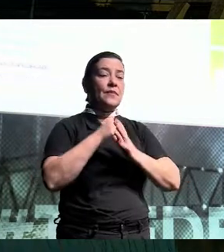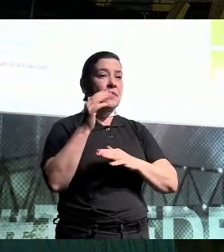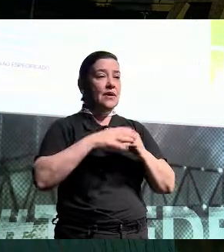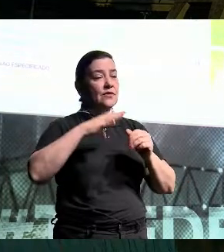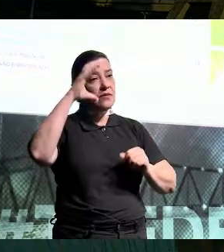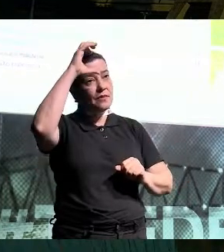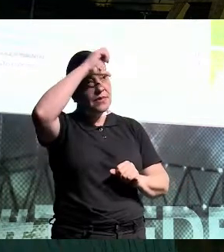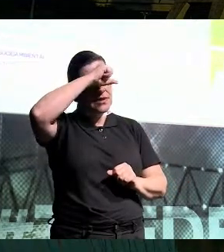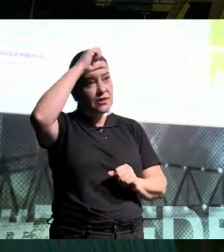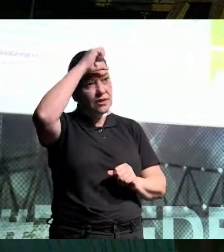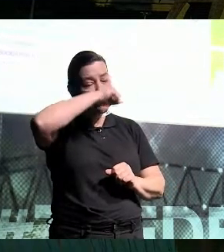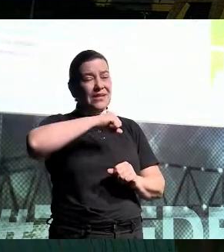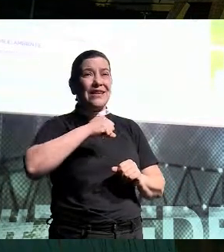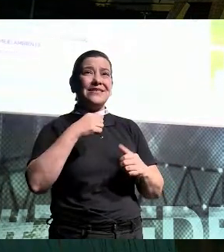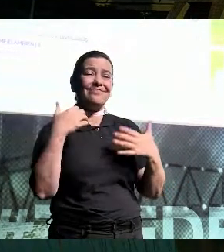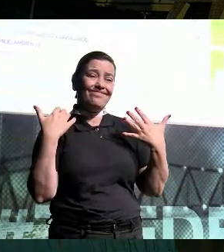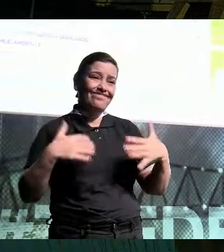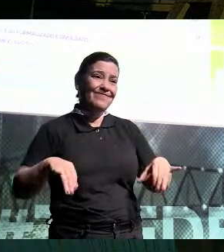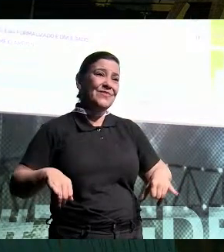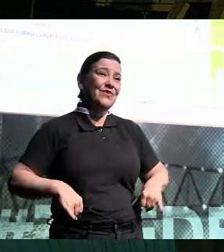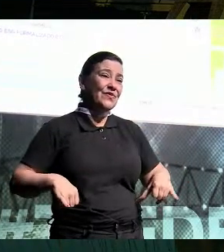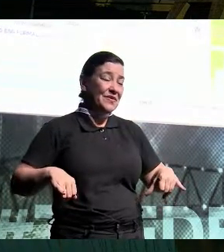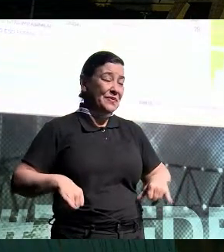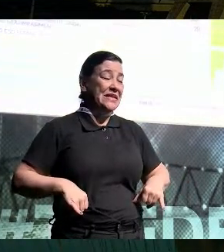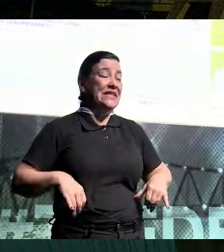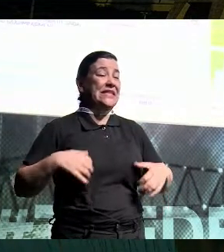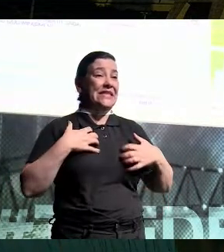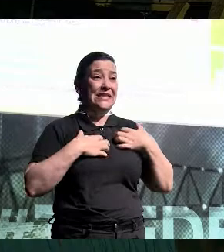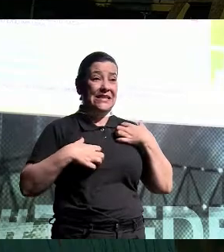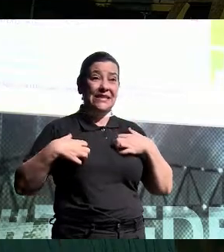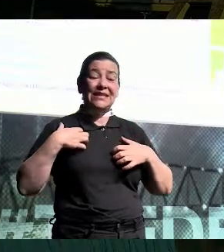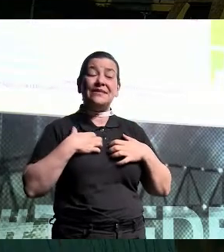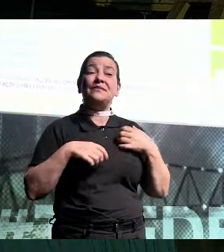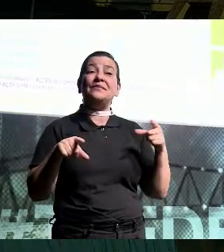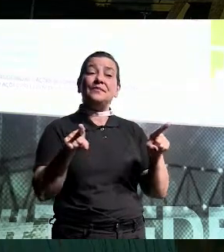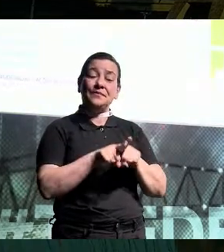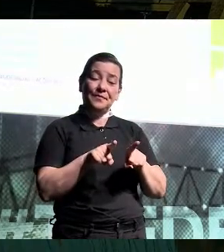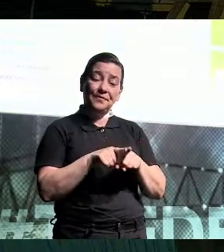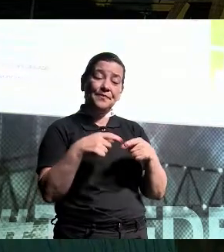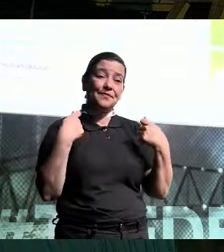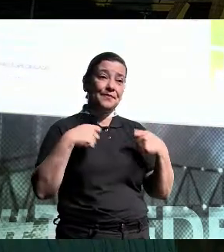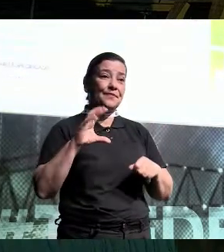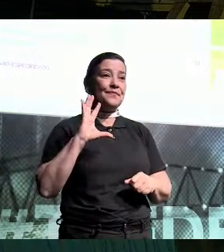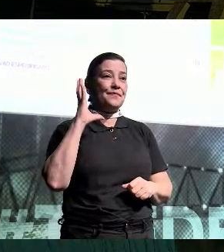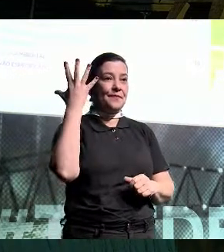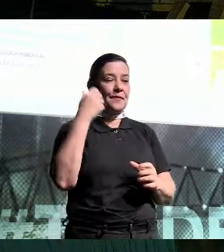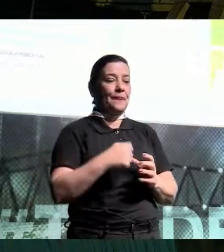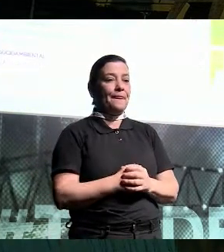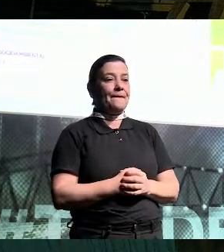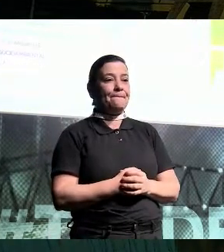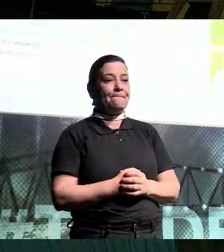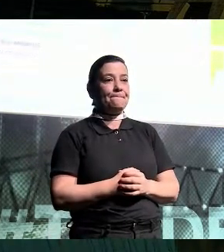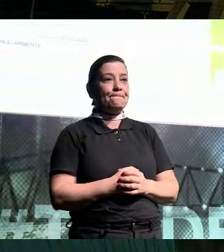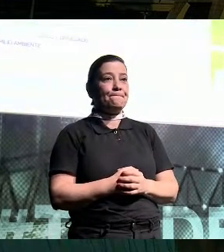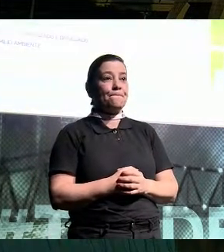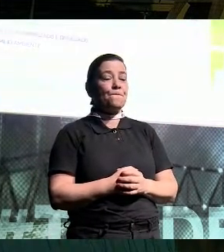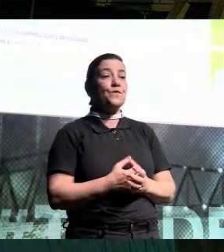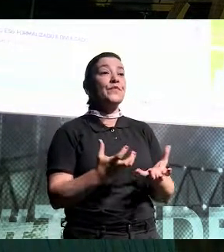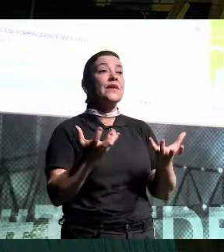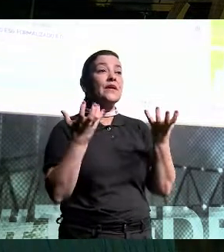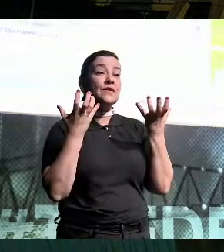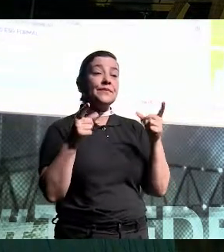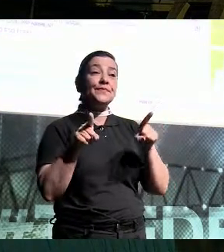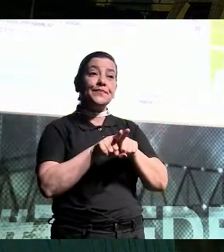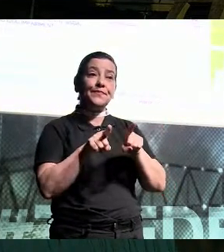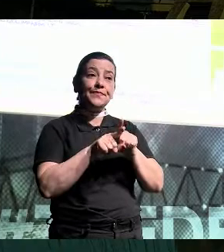aprendizado, na dor, na porrada, mas também acontecendo, que é o mais importante. Bom, e aí eu queria trazer para